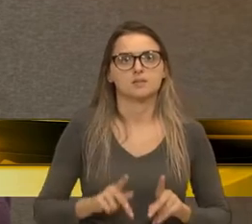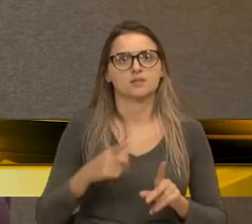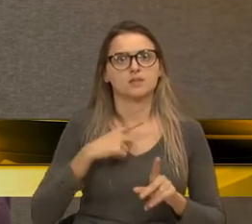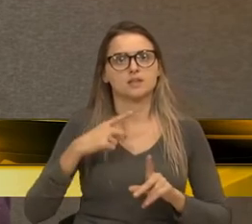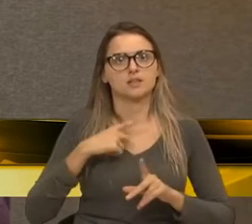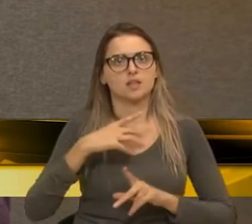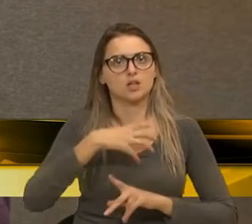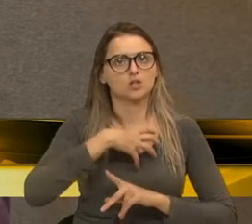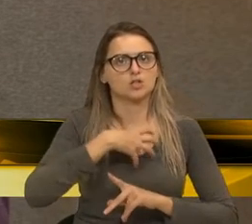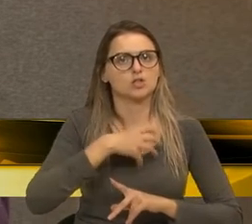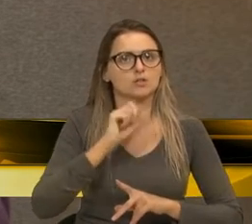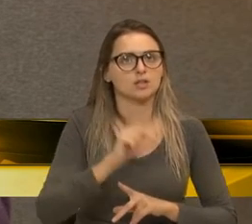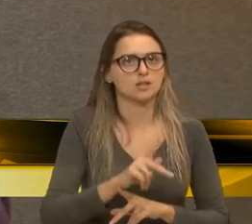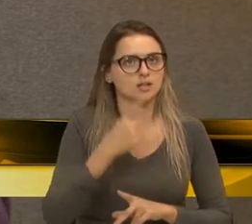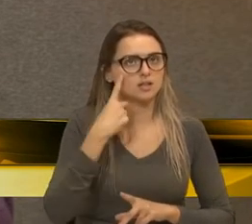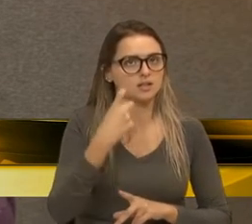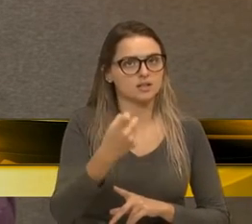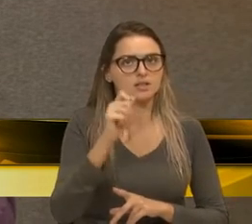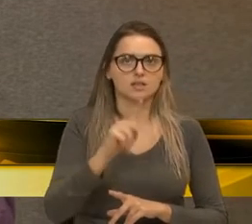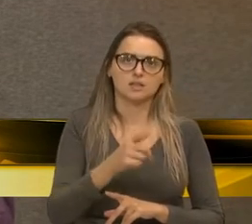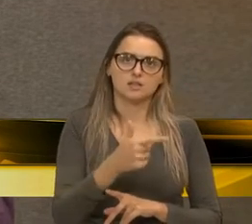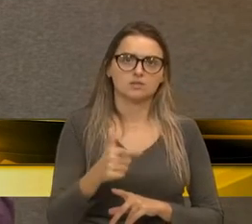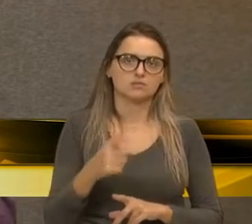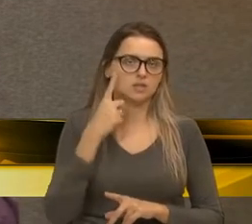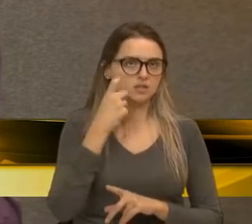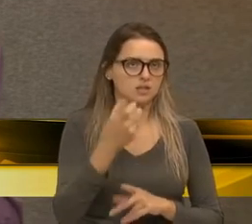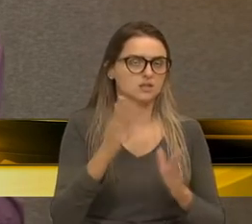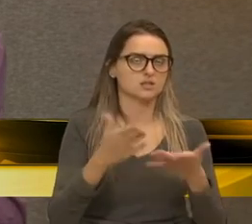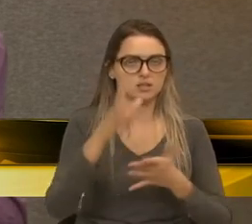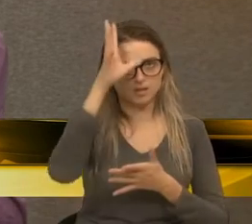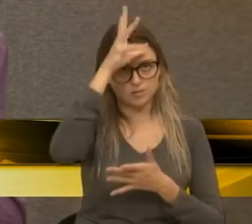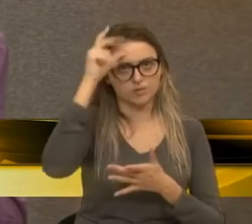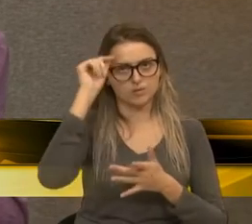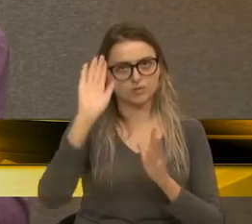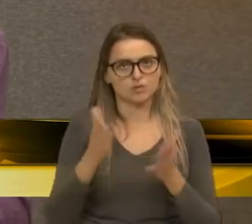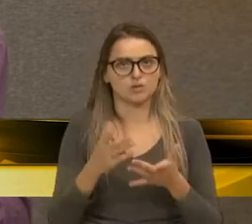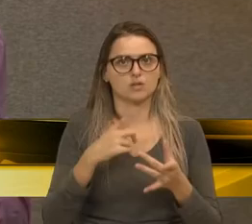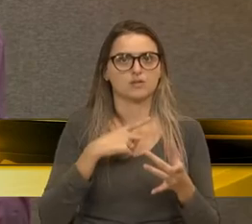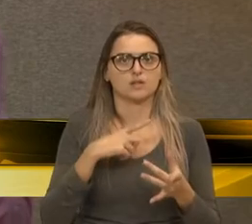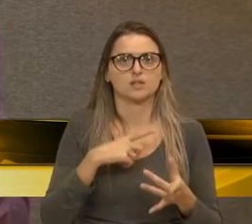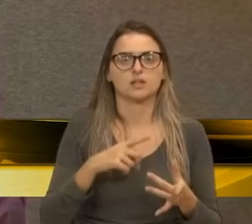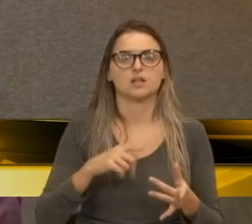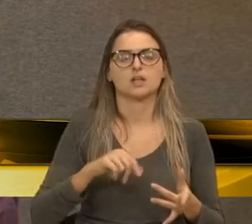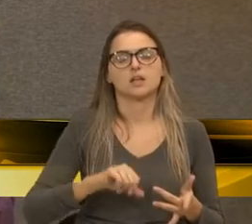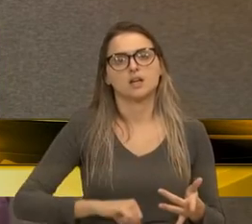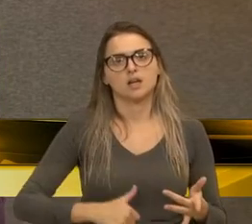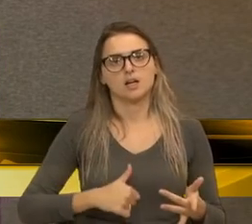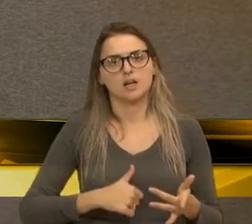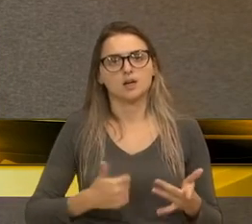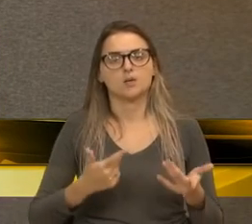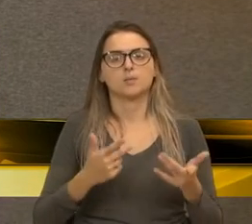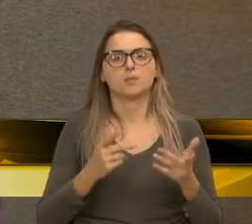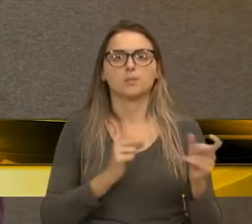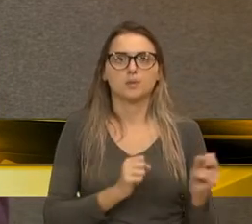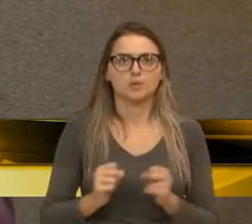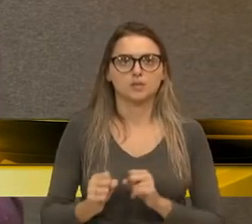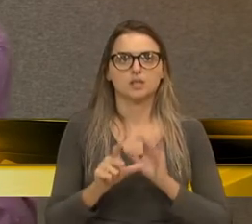jeito de recolher quem tem interesse. E quem não tem interesse, o município já vai ter autonomia e legislação